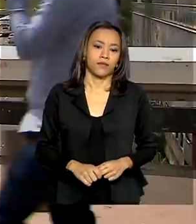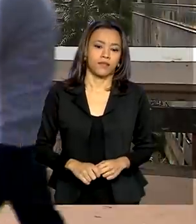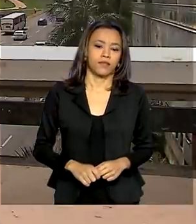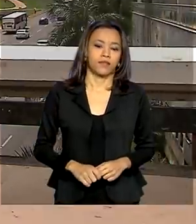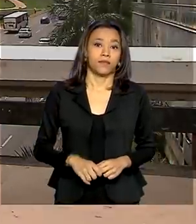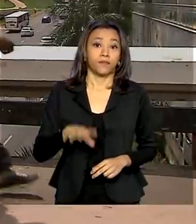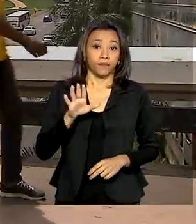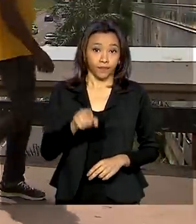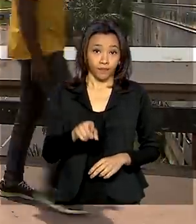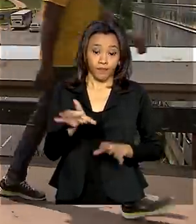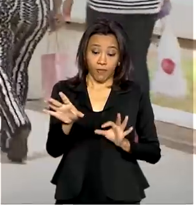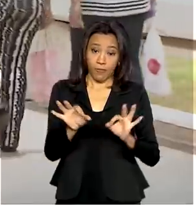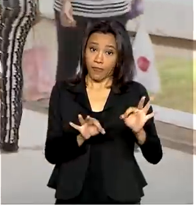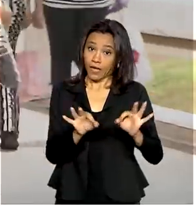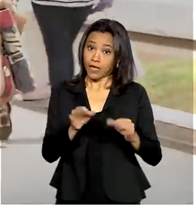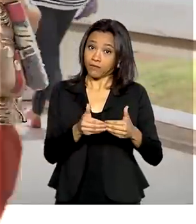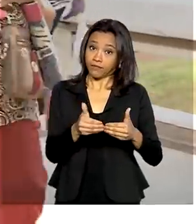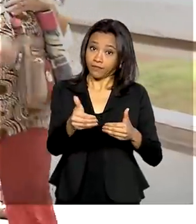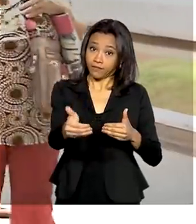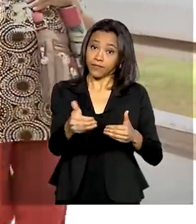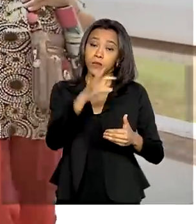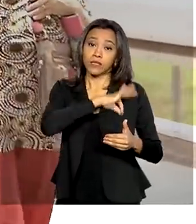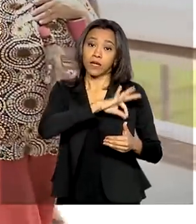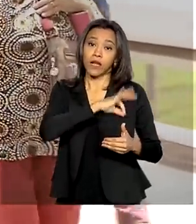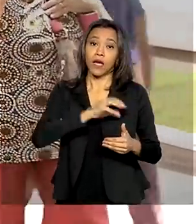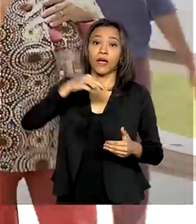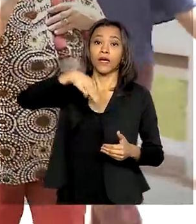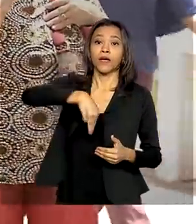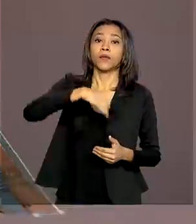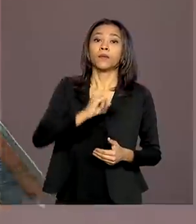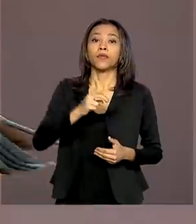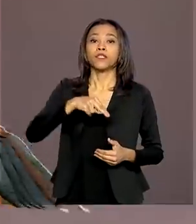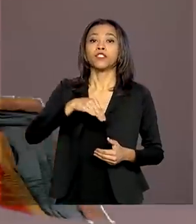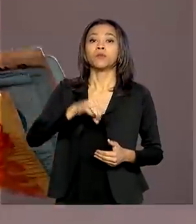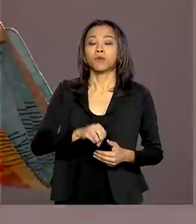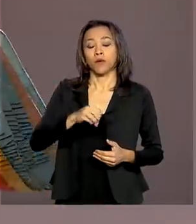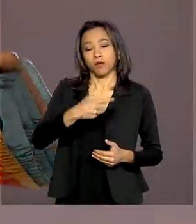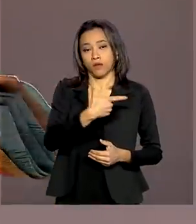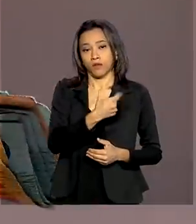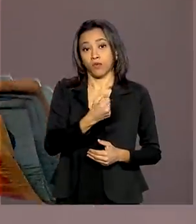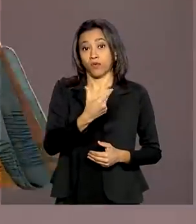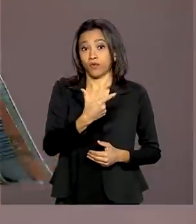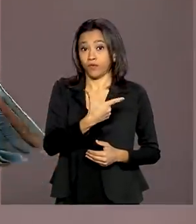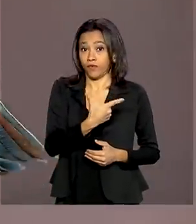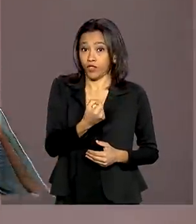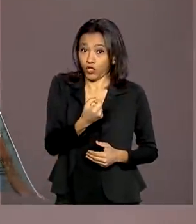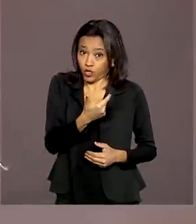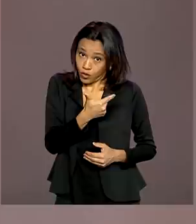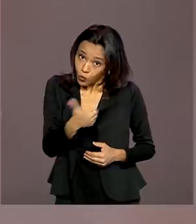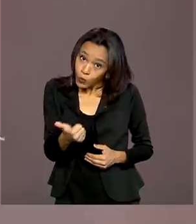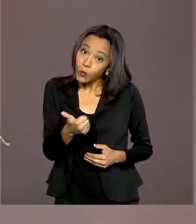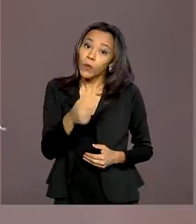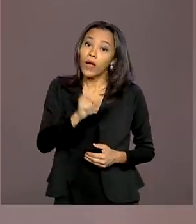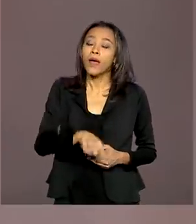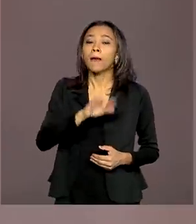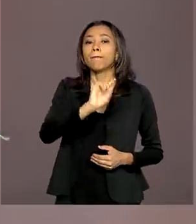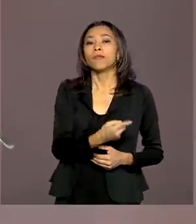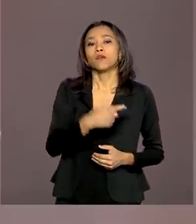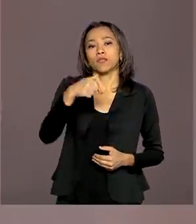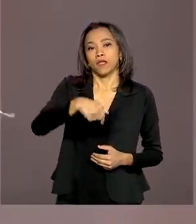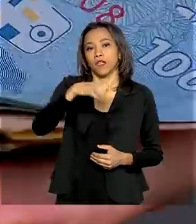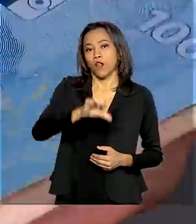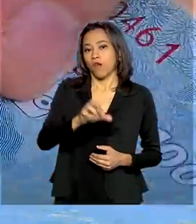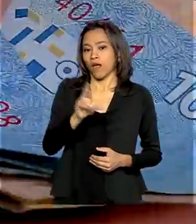A previsão do salário mínimo para 2021 é de R$.079, um aumento de R